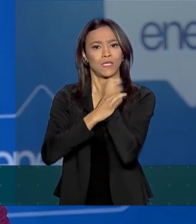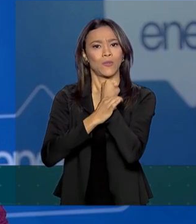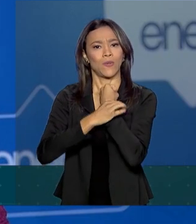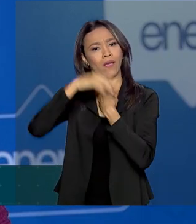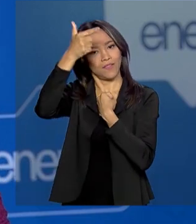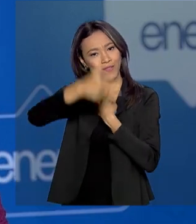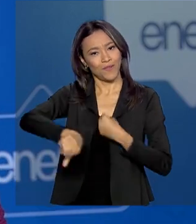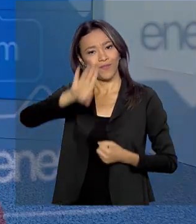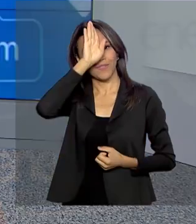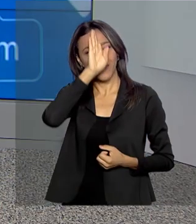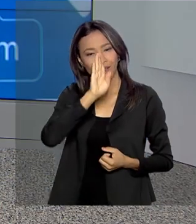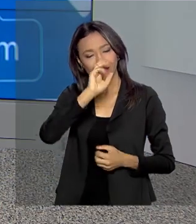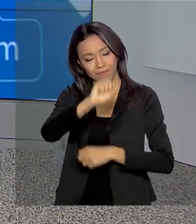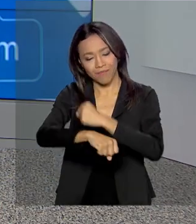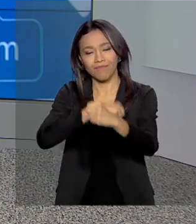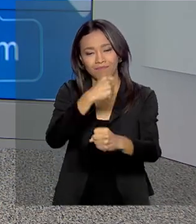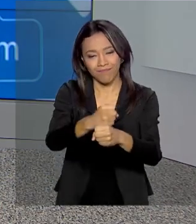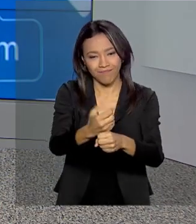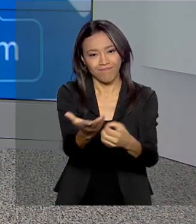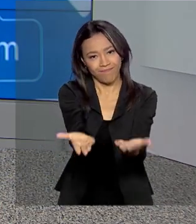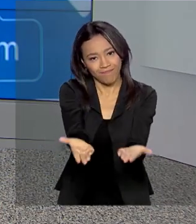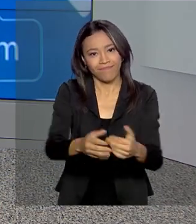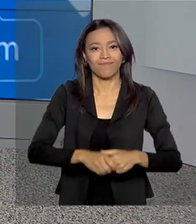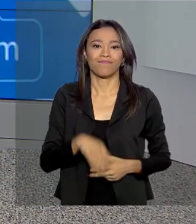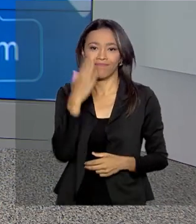vem. Mara, com você. Obrigada, Vanessa.